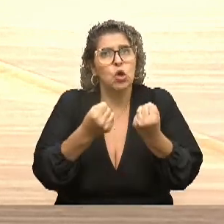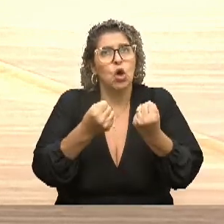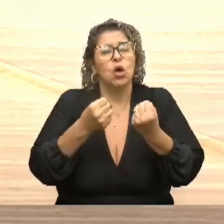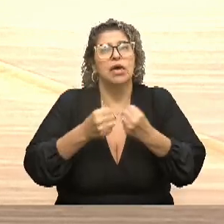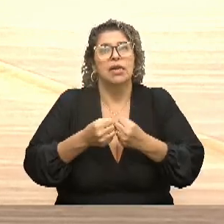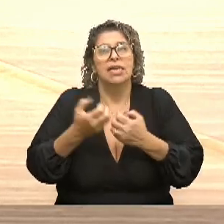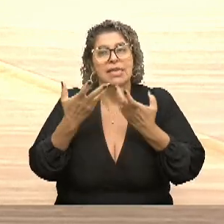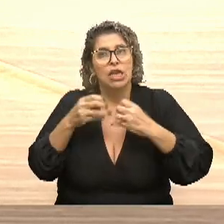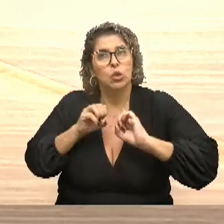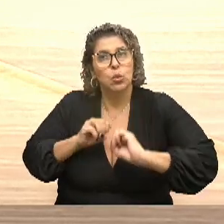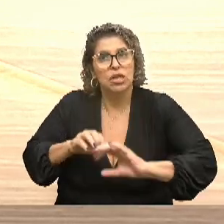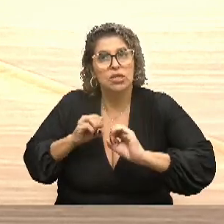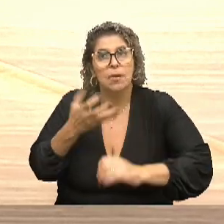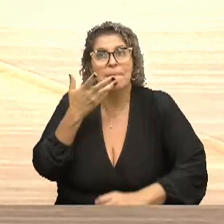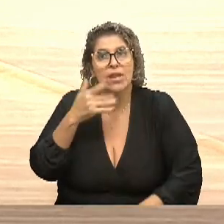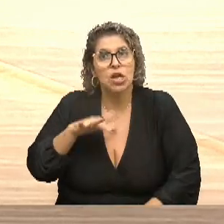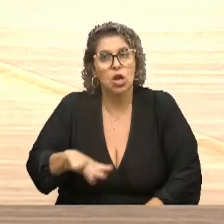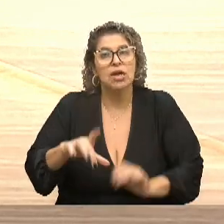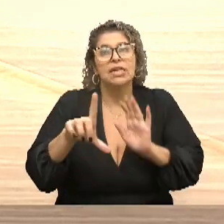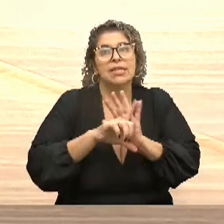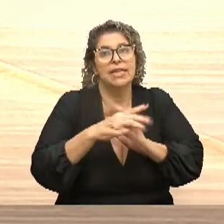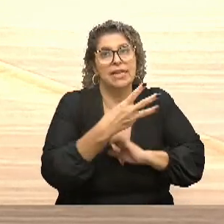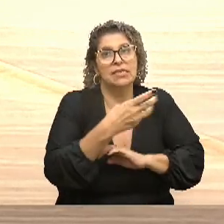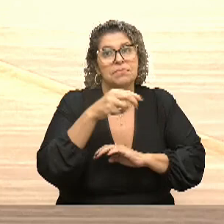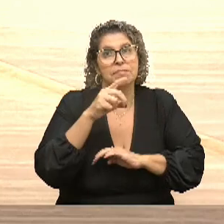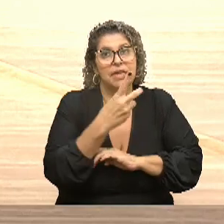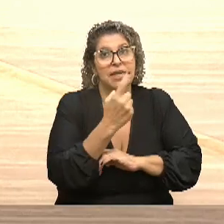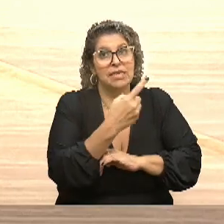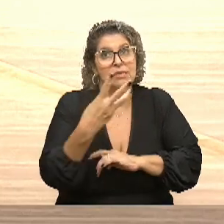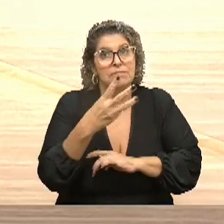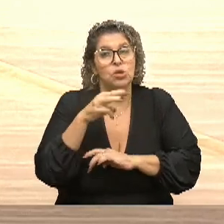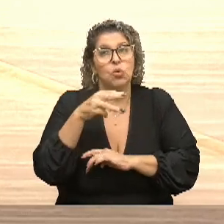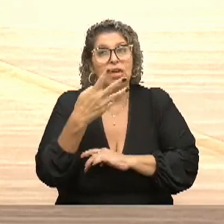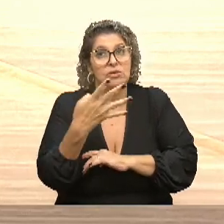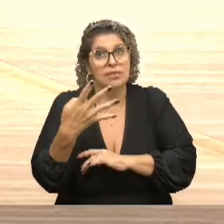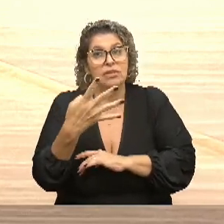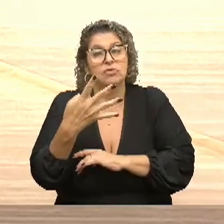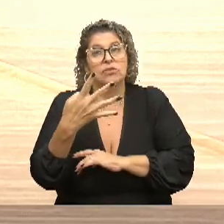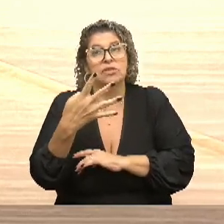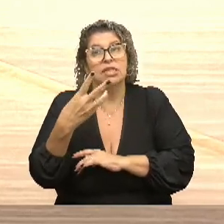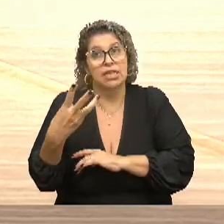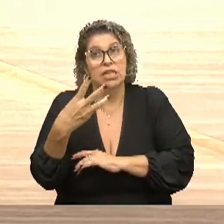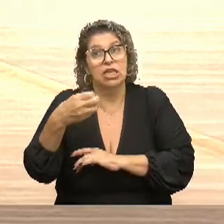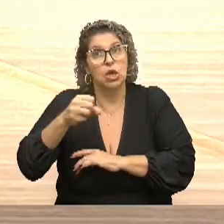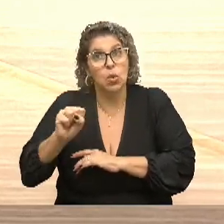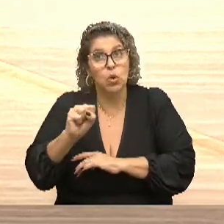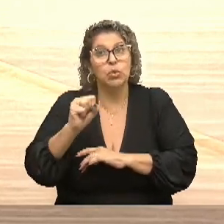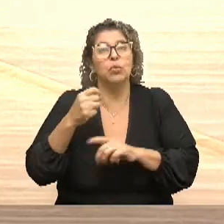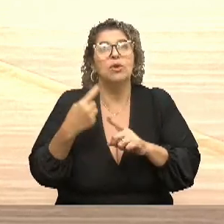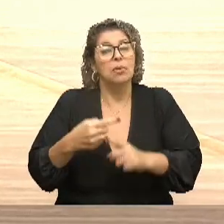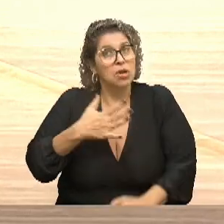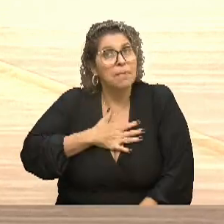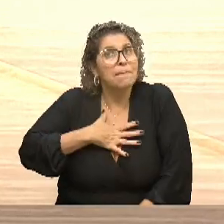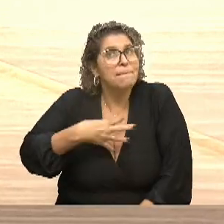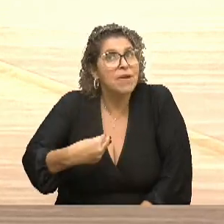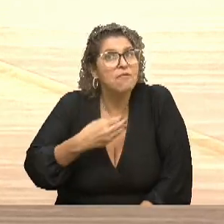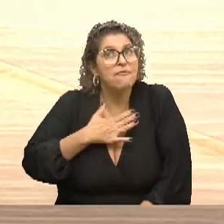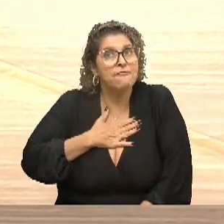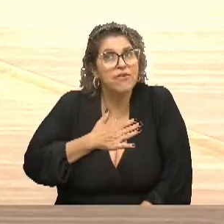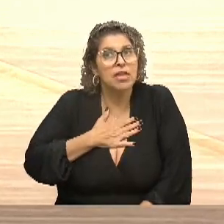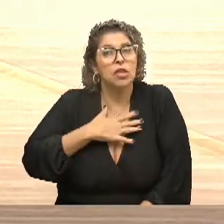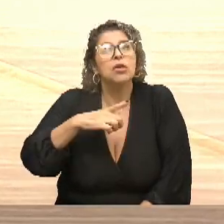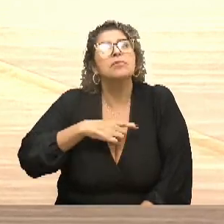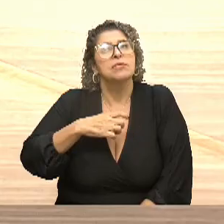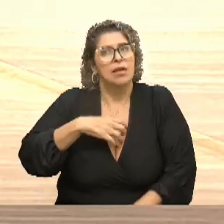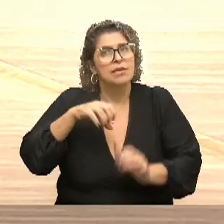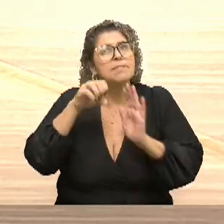precoce, sou idealizadora da lei 13.438 de 2017, em razão do meu filho ter se